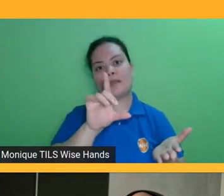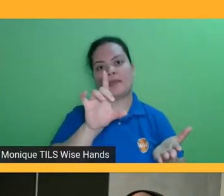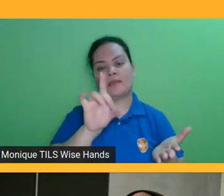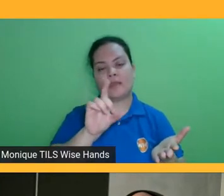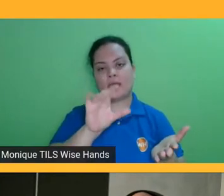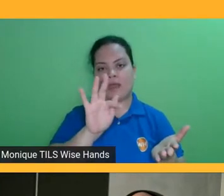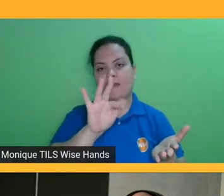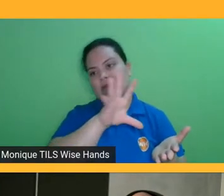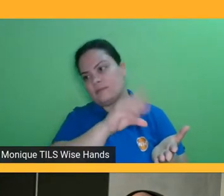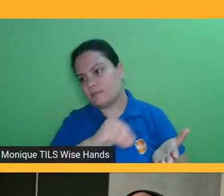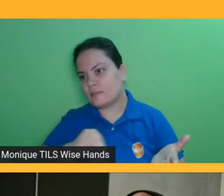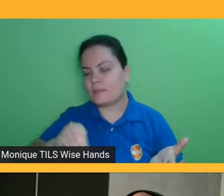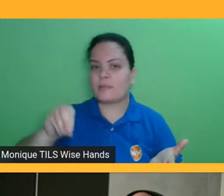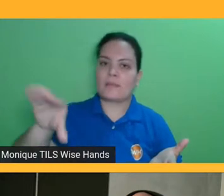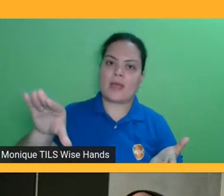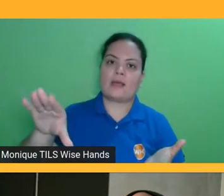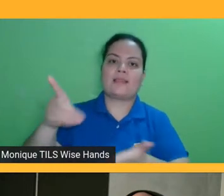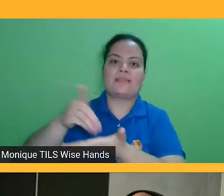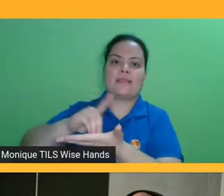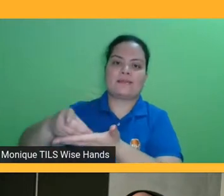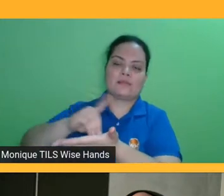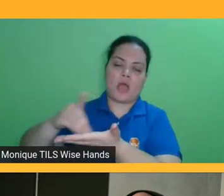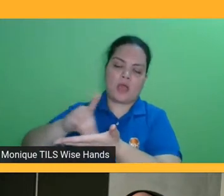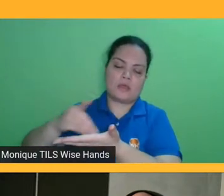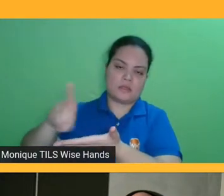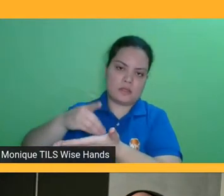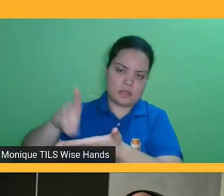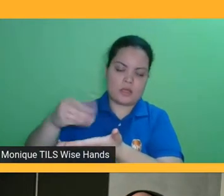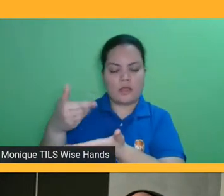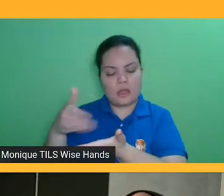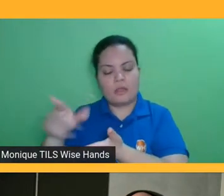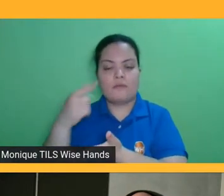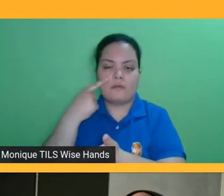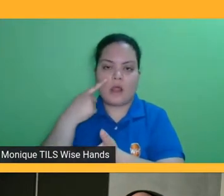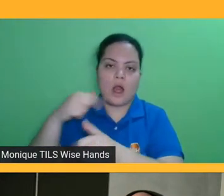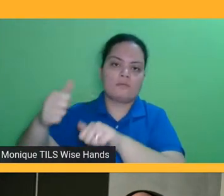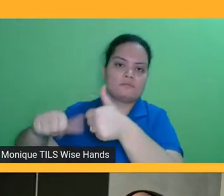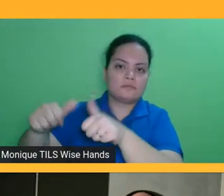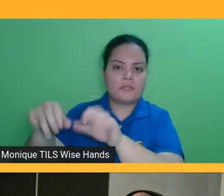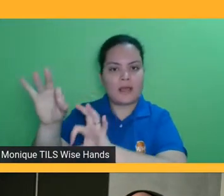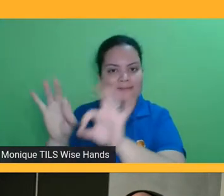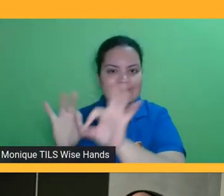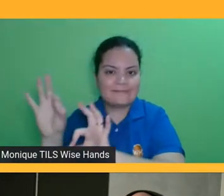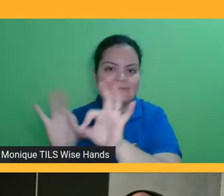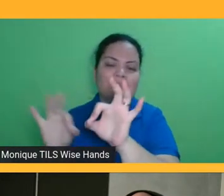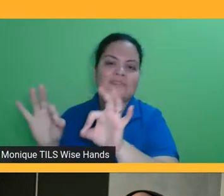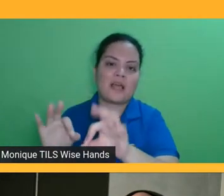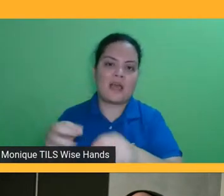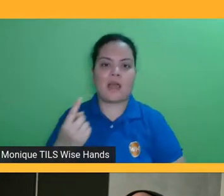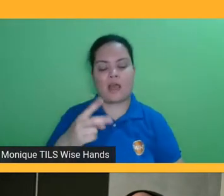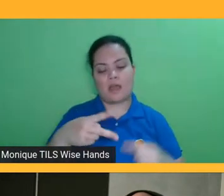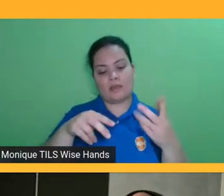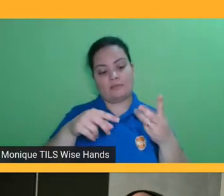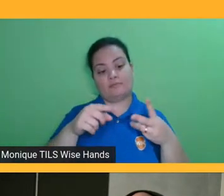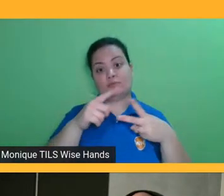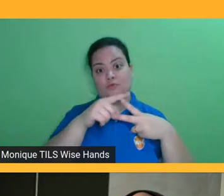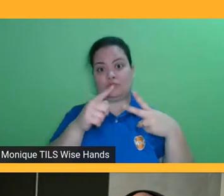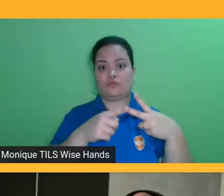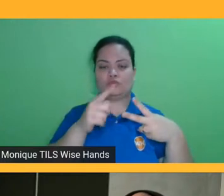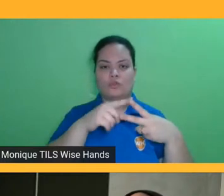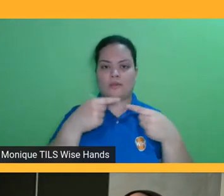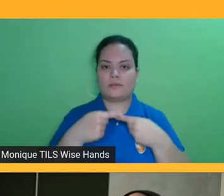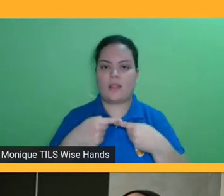acontecem paralelamente, e aí o ebook e o livro impresso são lançados na mesma data. Com o áudio,